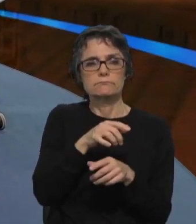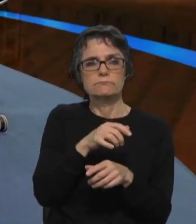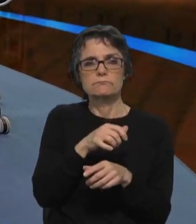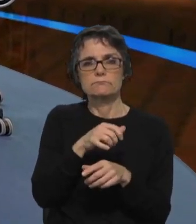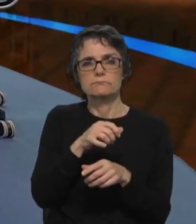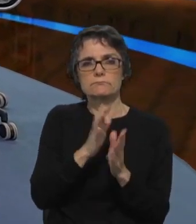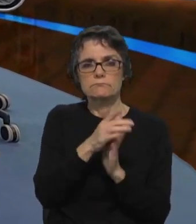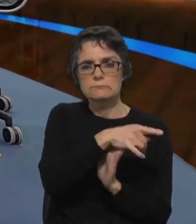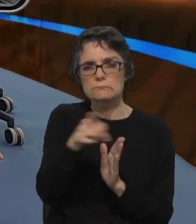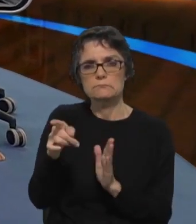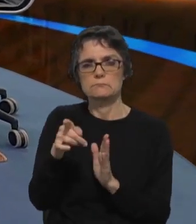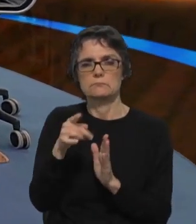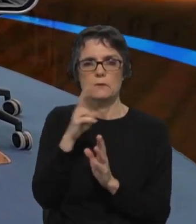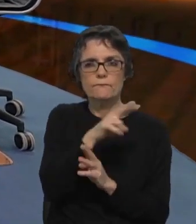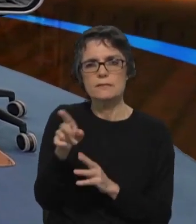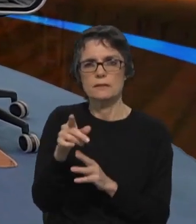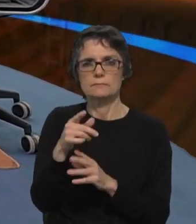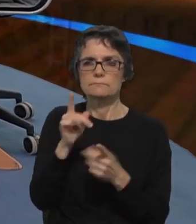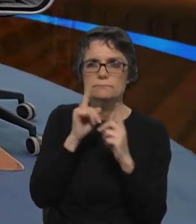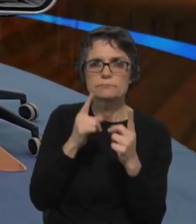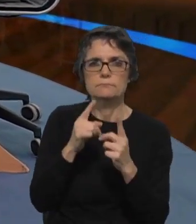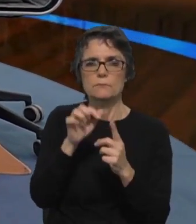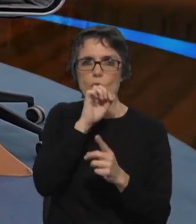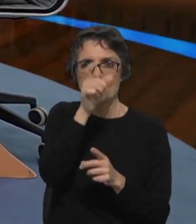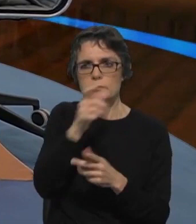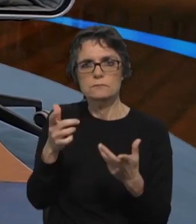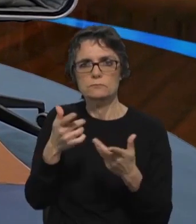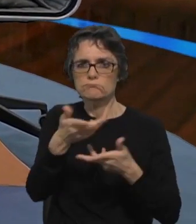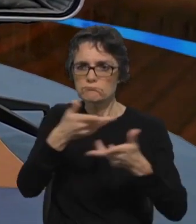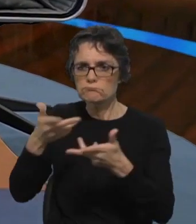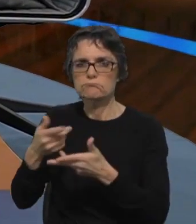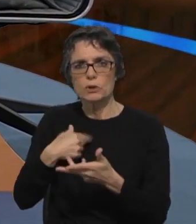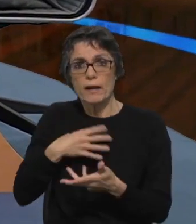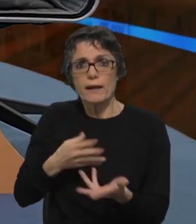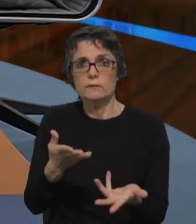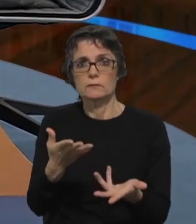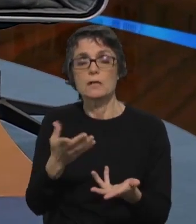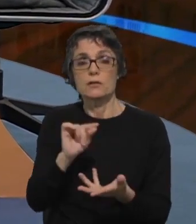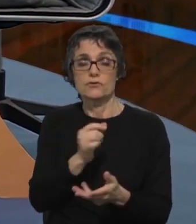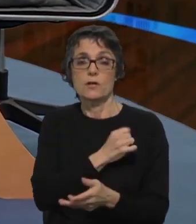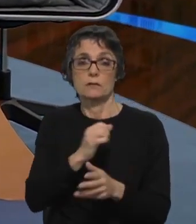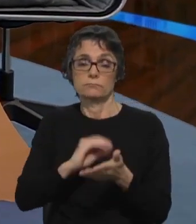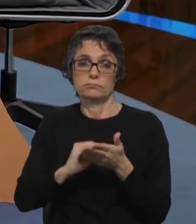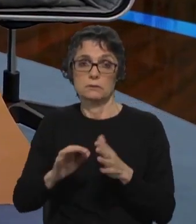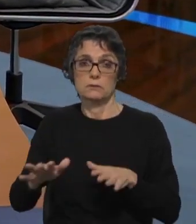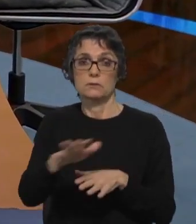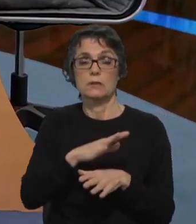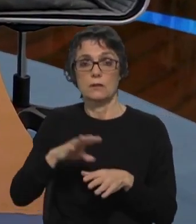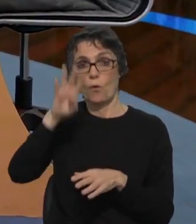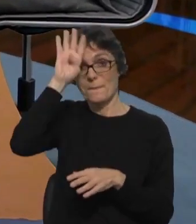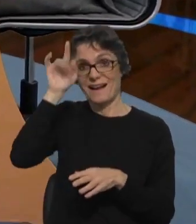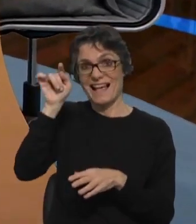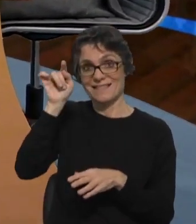reunir com os senhores bispos. Já tive a oportunidade de reunir com o Secretariado Diocesano de Bragança,